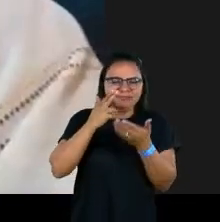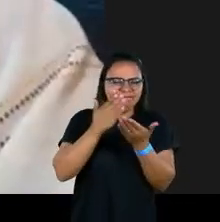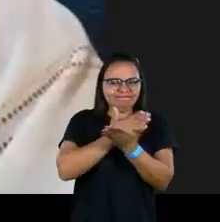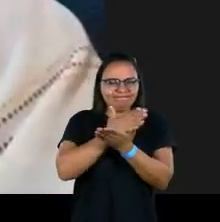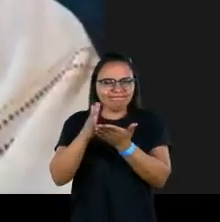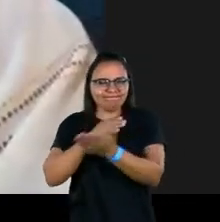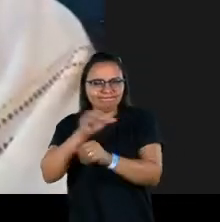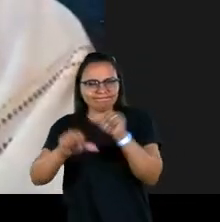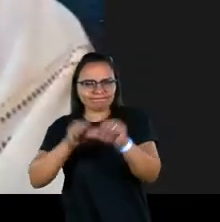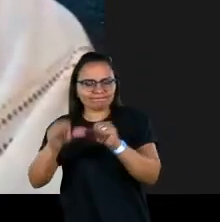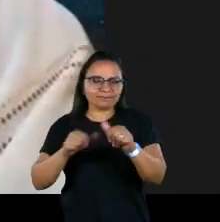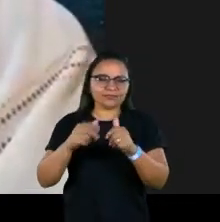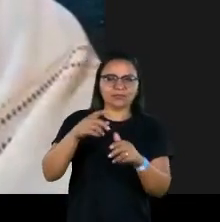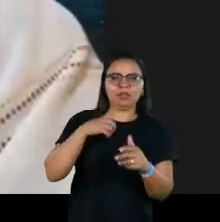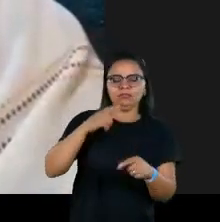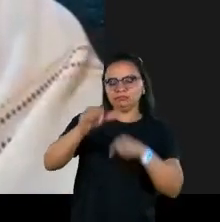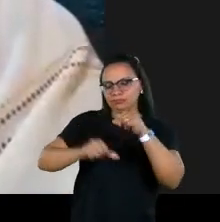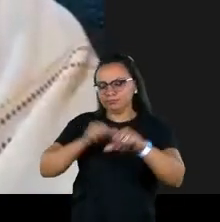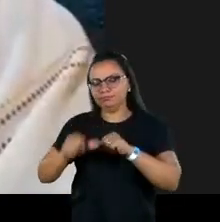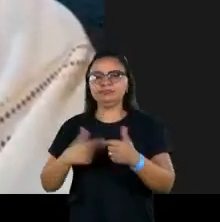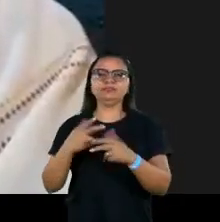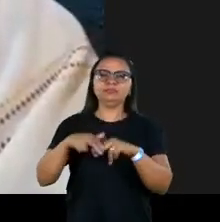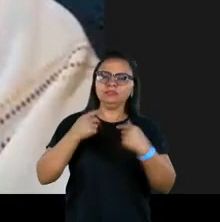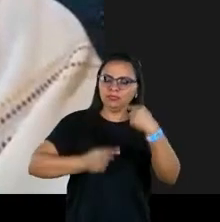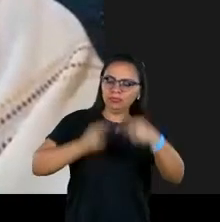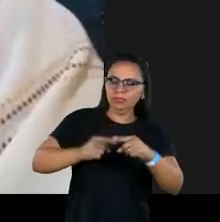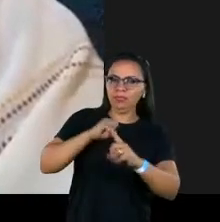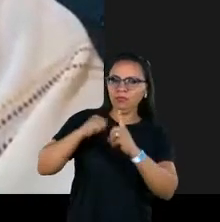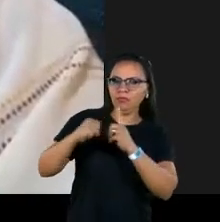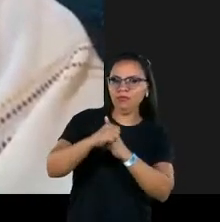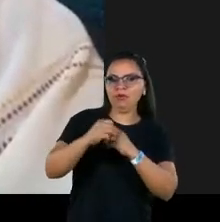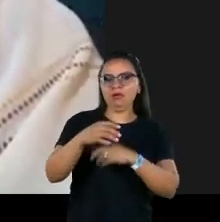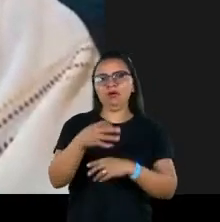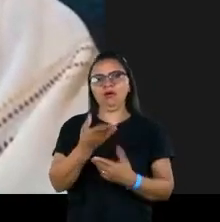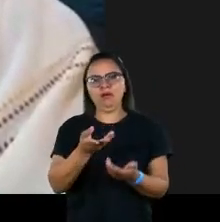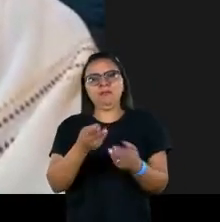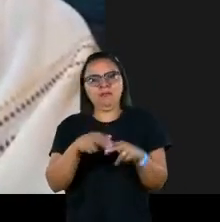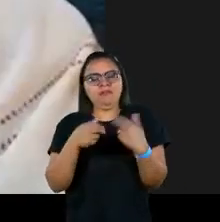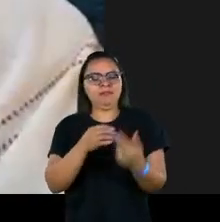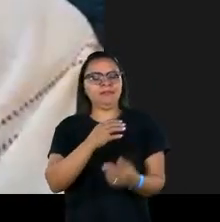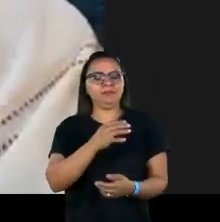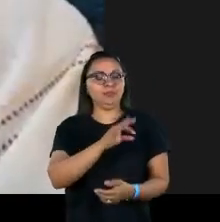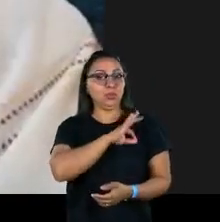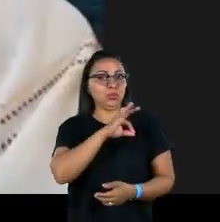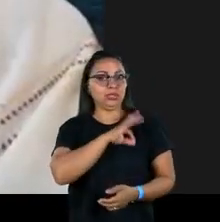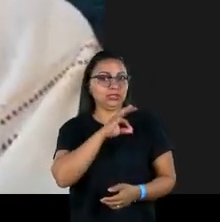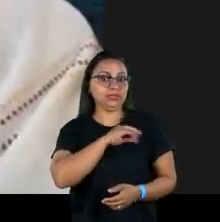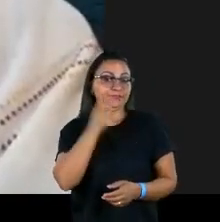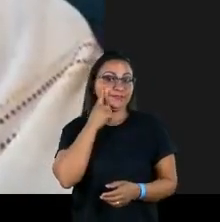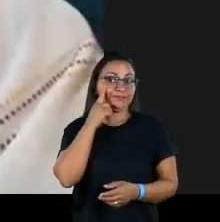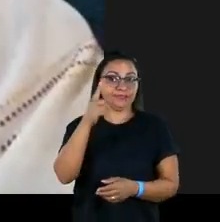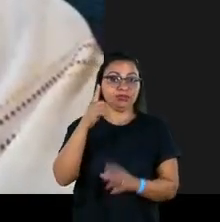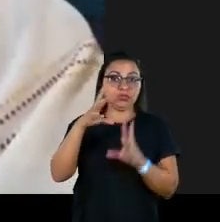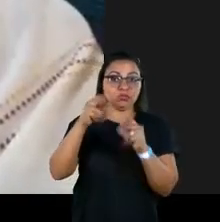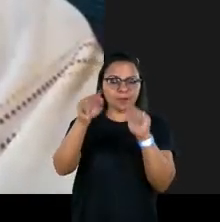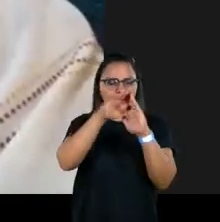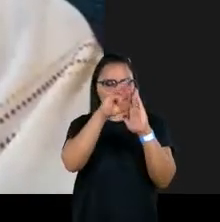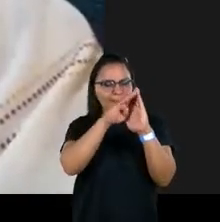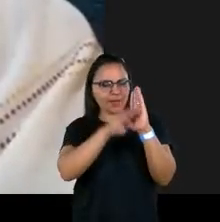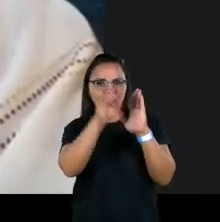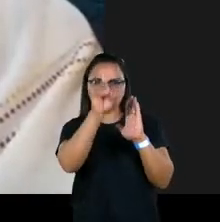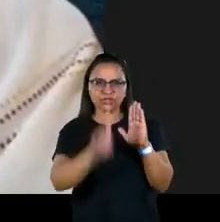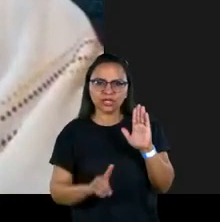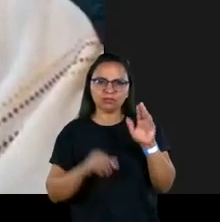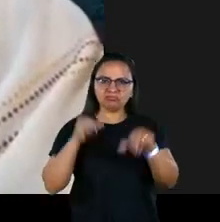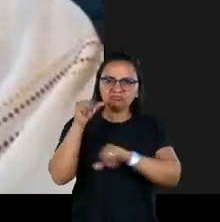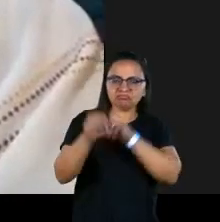transformação de questões sociais em caso de polícia. Então, você vê os grandes, né? Toda uma agenda que seria de direitos